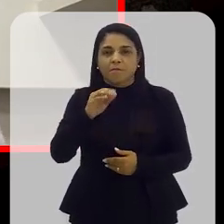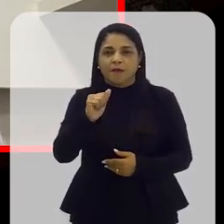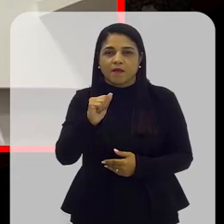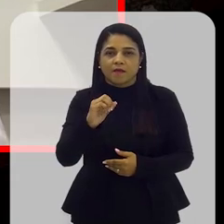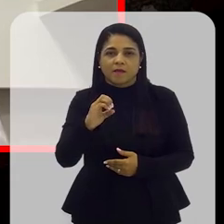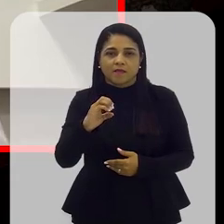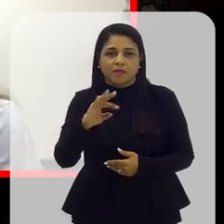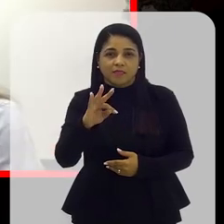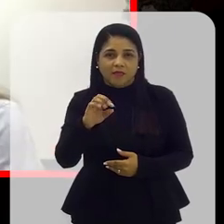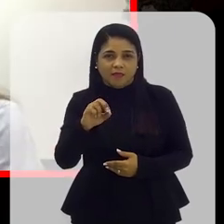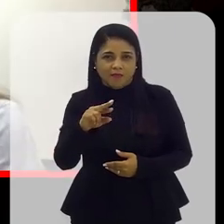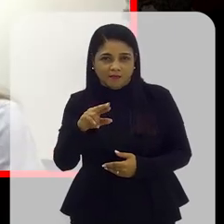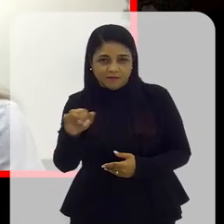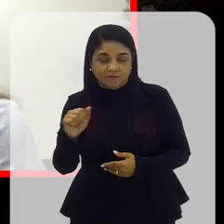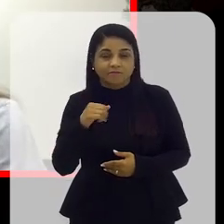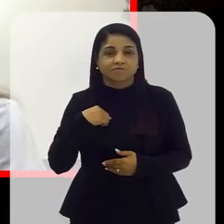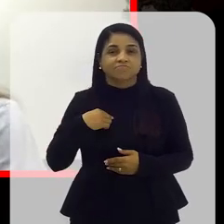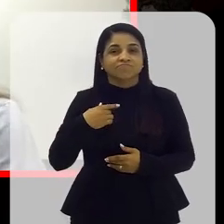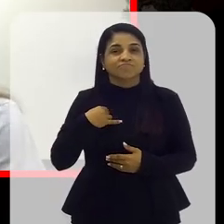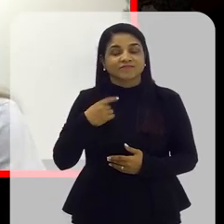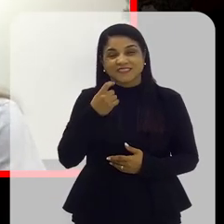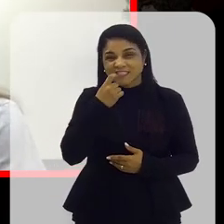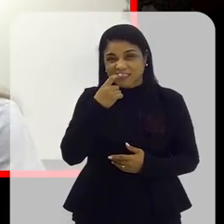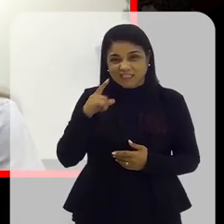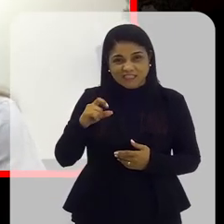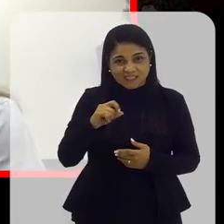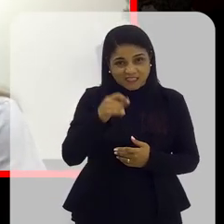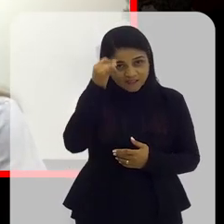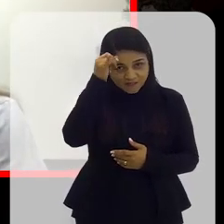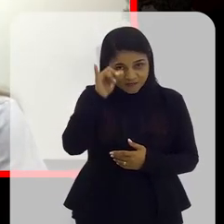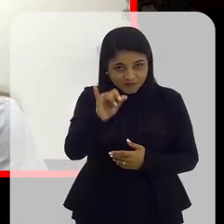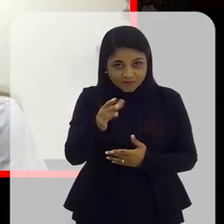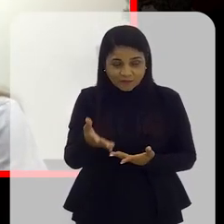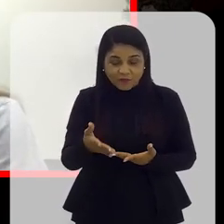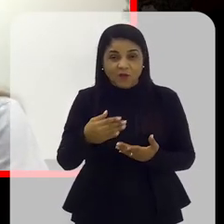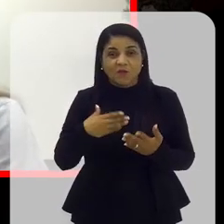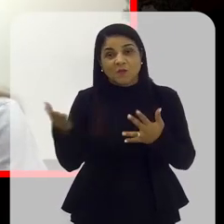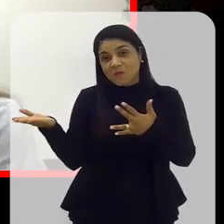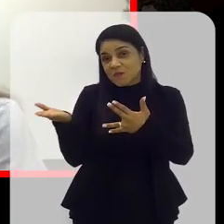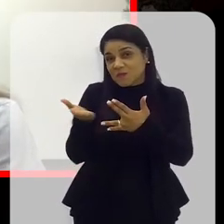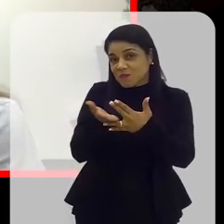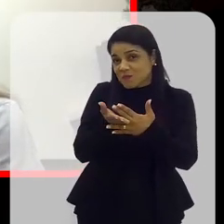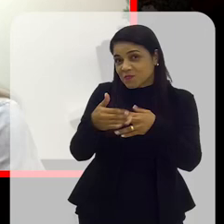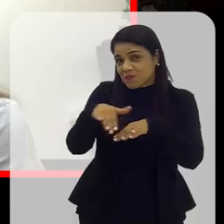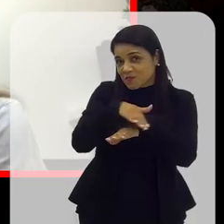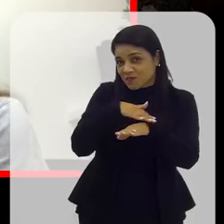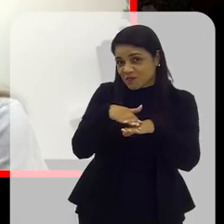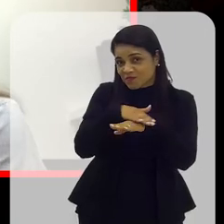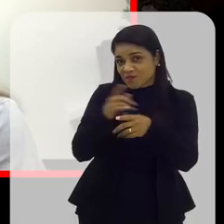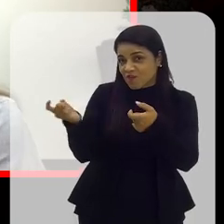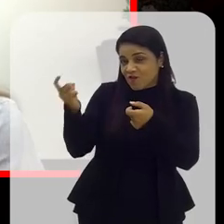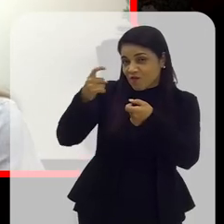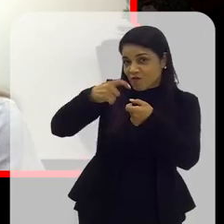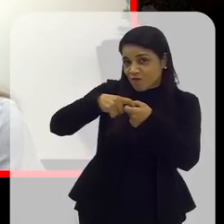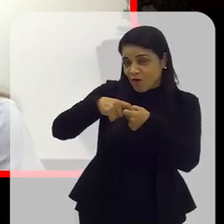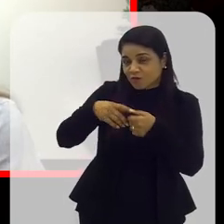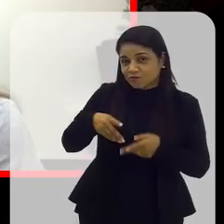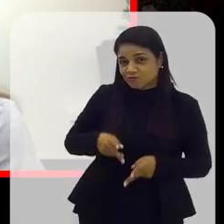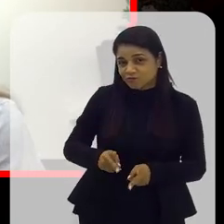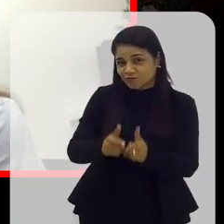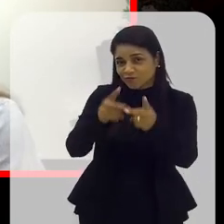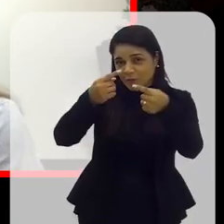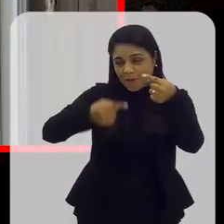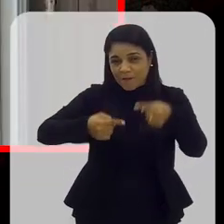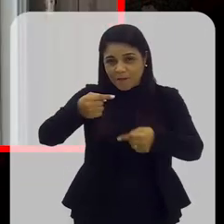contra as bactérias que são causadoras das casas, né? Perfeito. Vou fazer uma pausa na nossa conversa e na volta